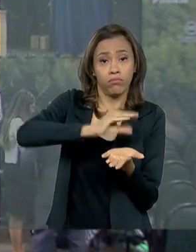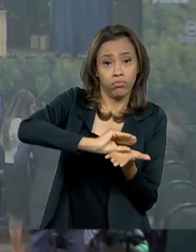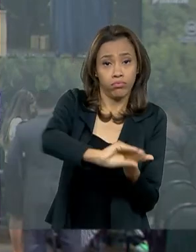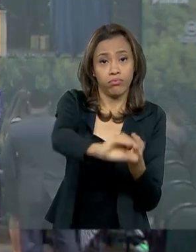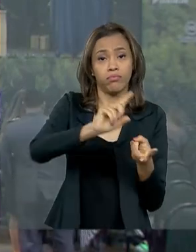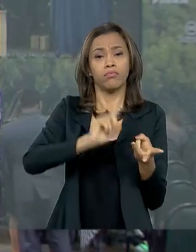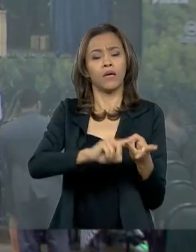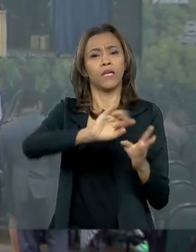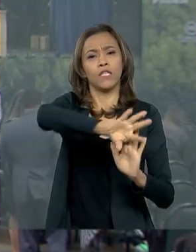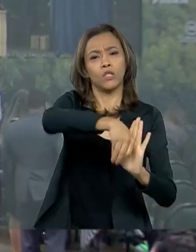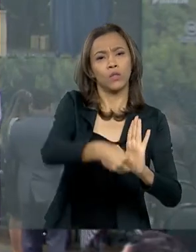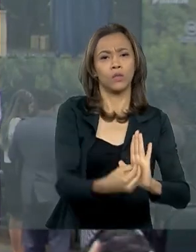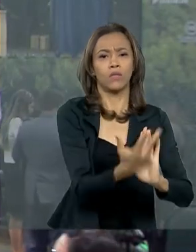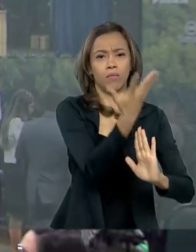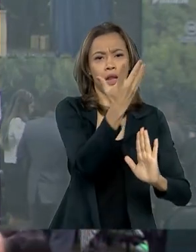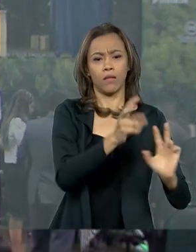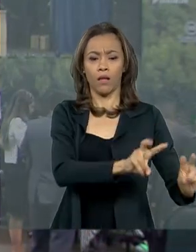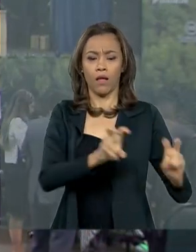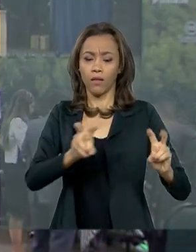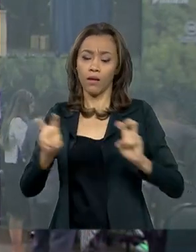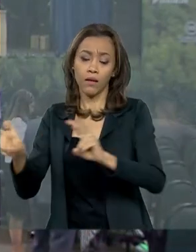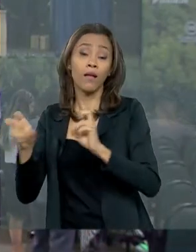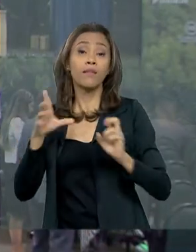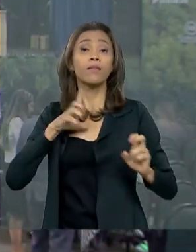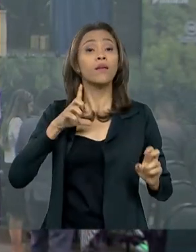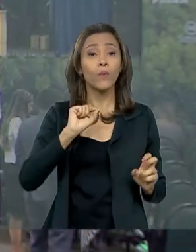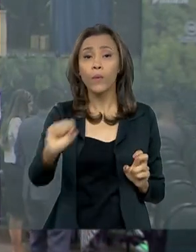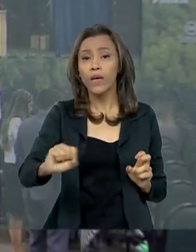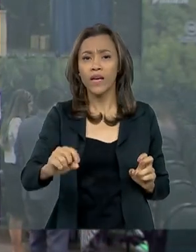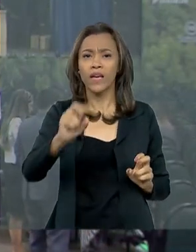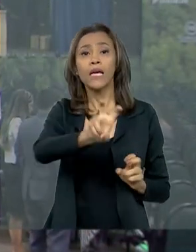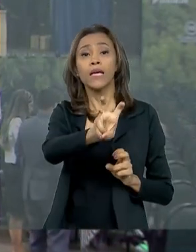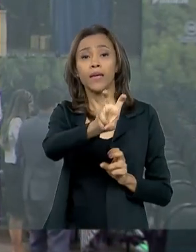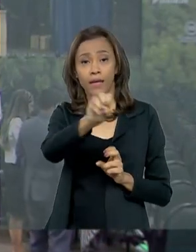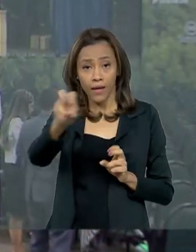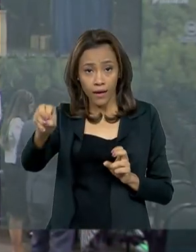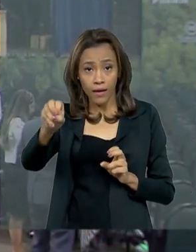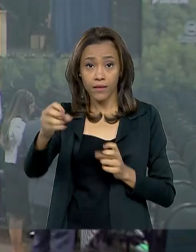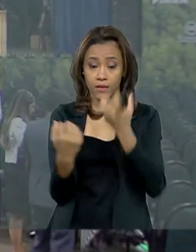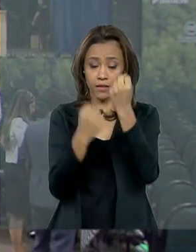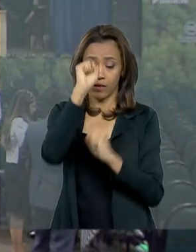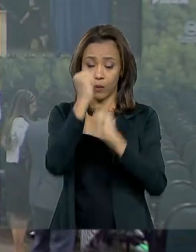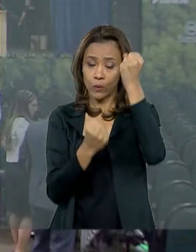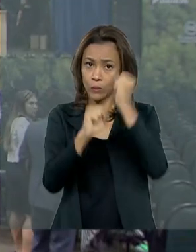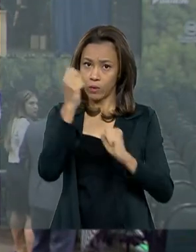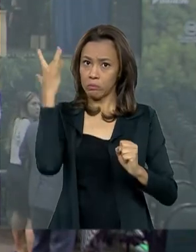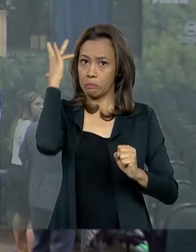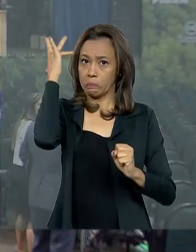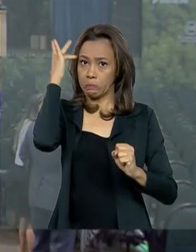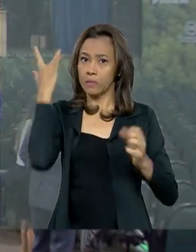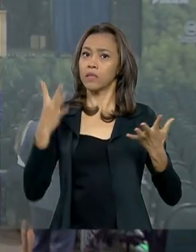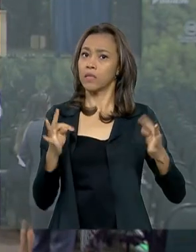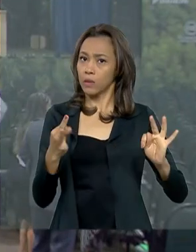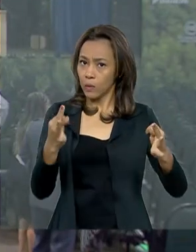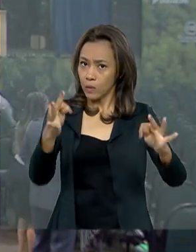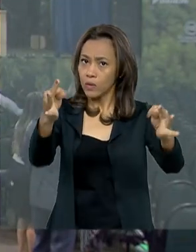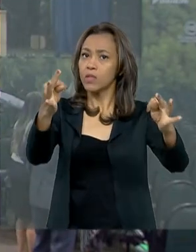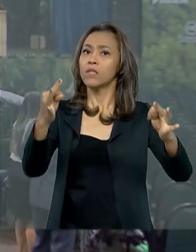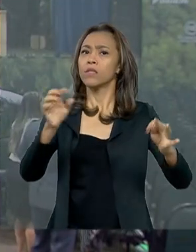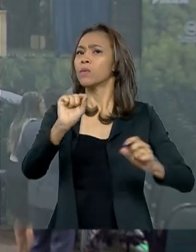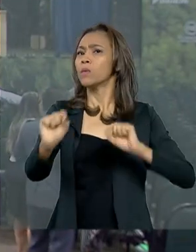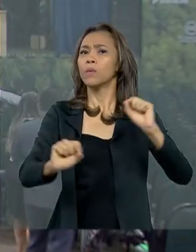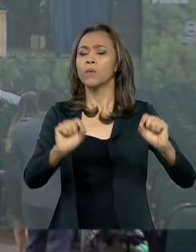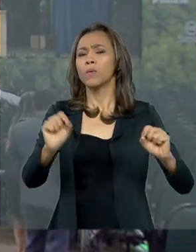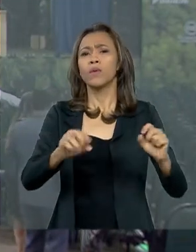Polo Industrial de Manaus tem aproximadamente 500 indústrias de alta tecnologia, gerando pelo menos 500